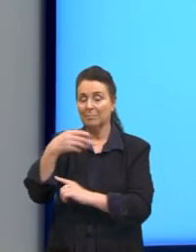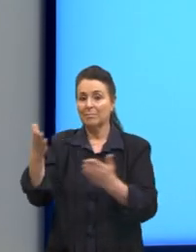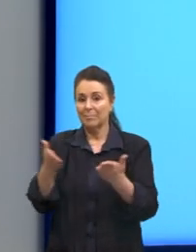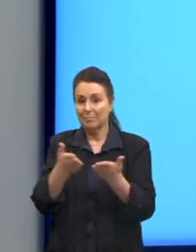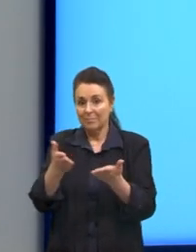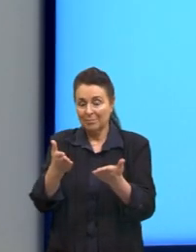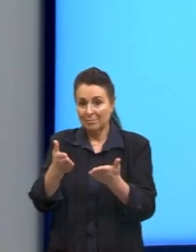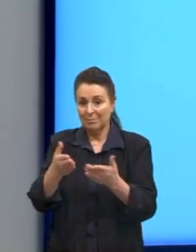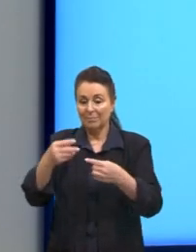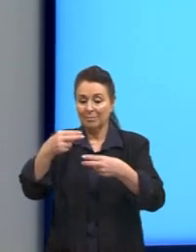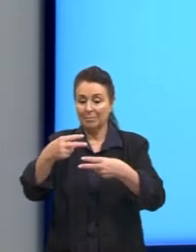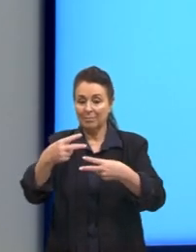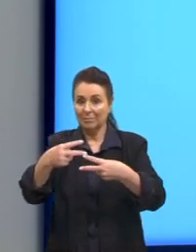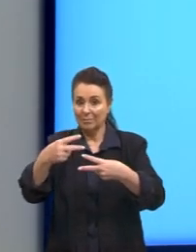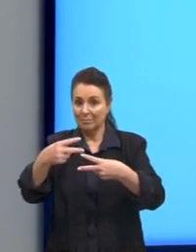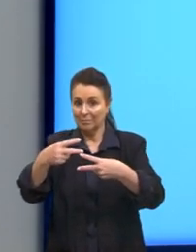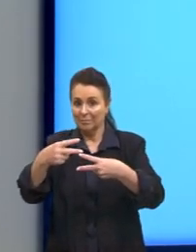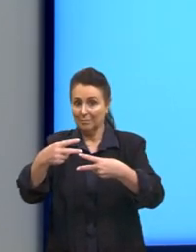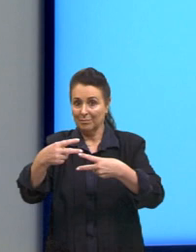dos coeficientes.